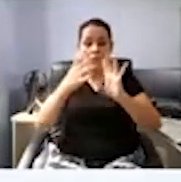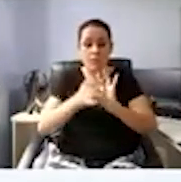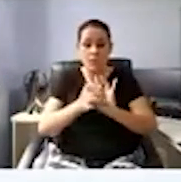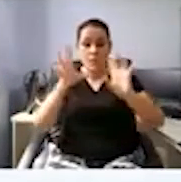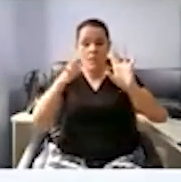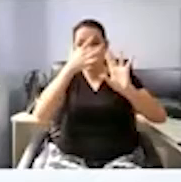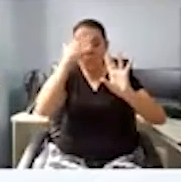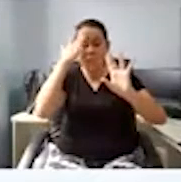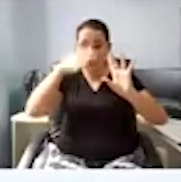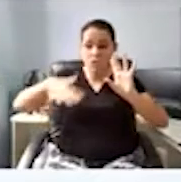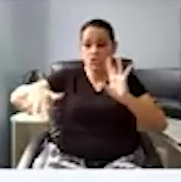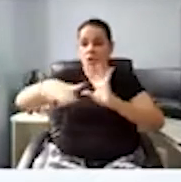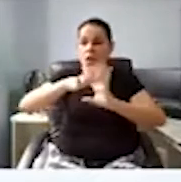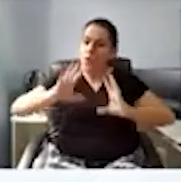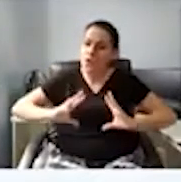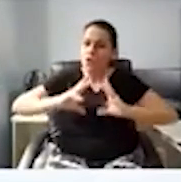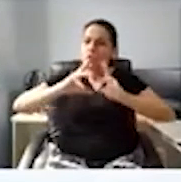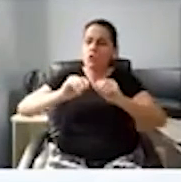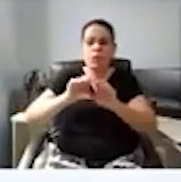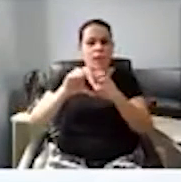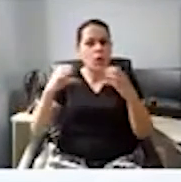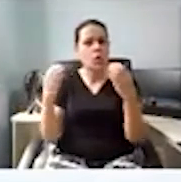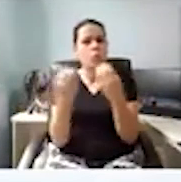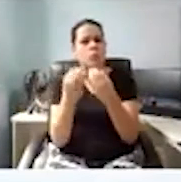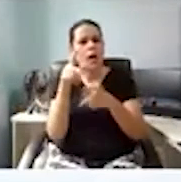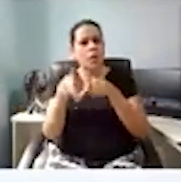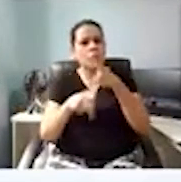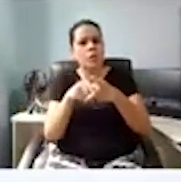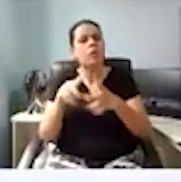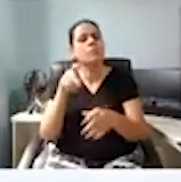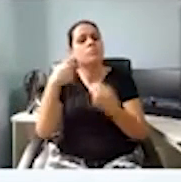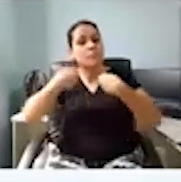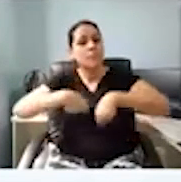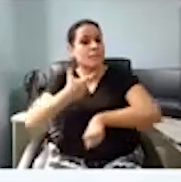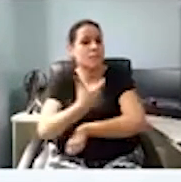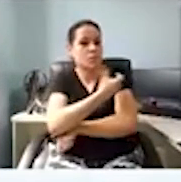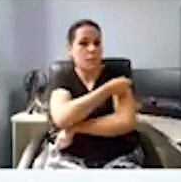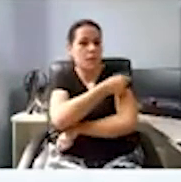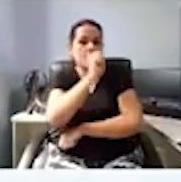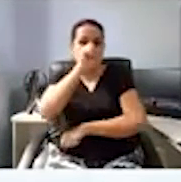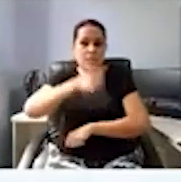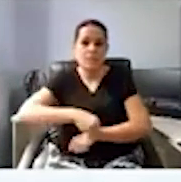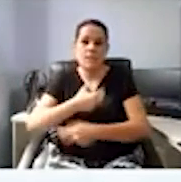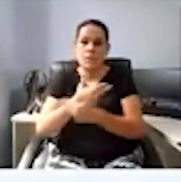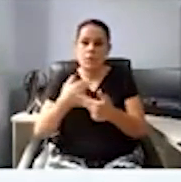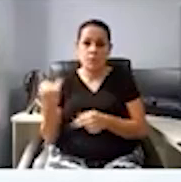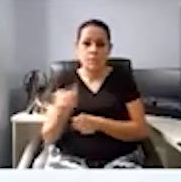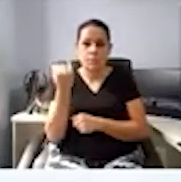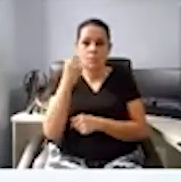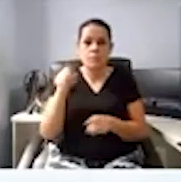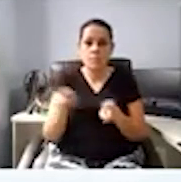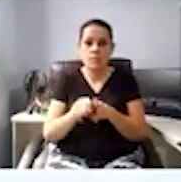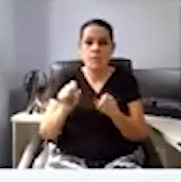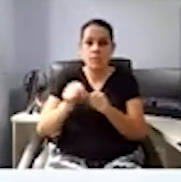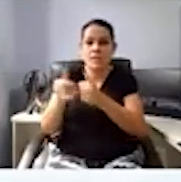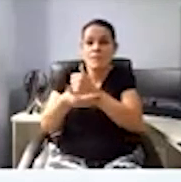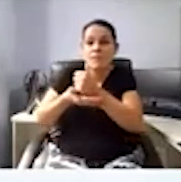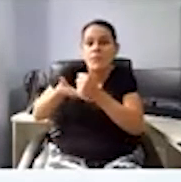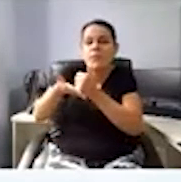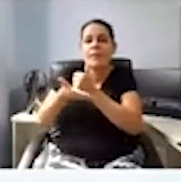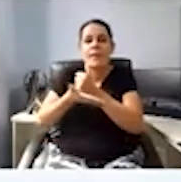geral, de toda a nossa comunidade, a população, de tomar a vacina. Isso é uma importância fundamental